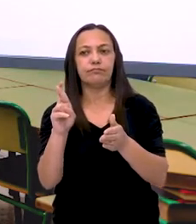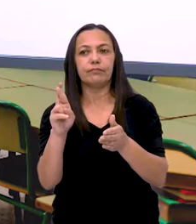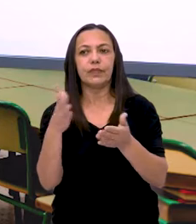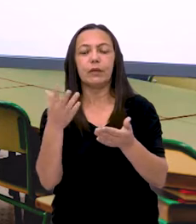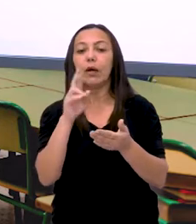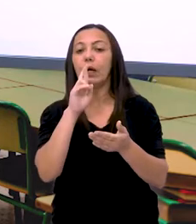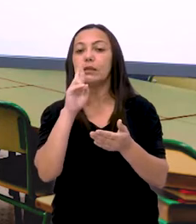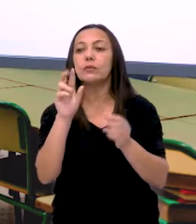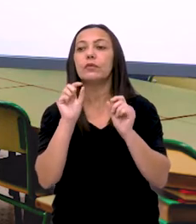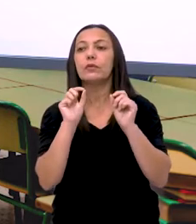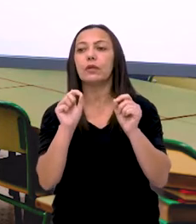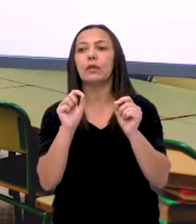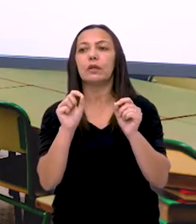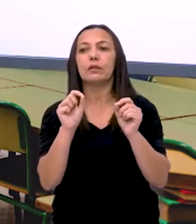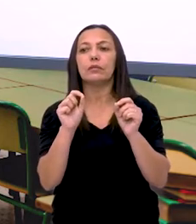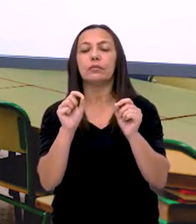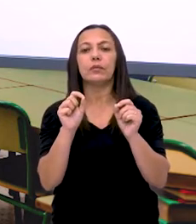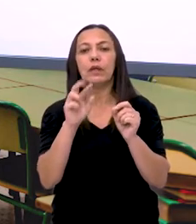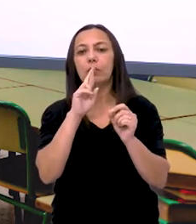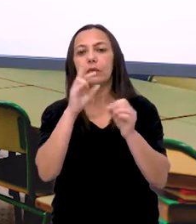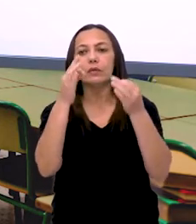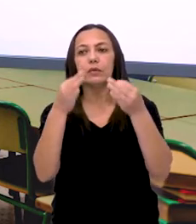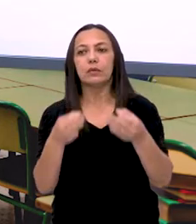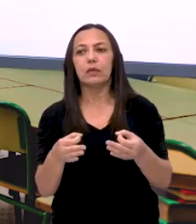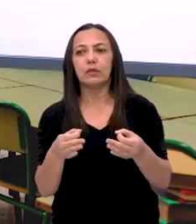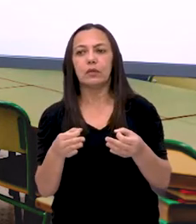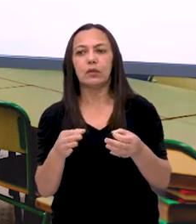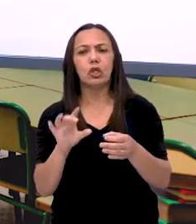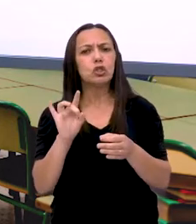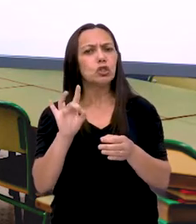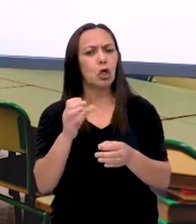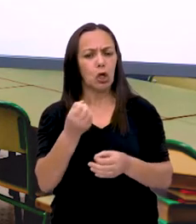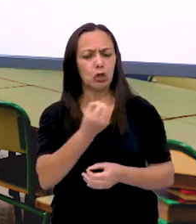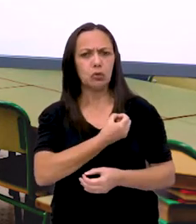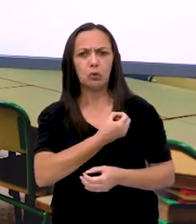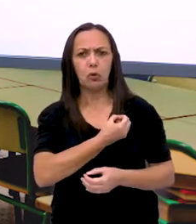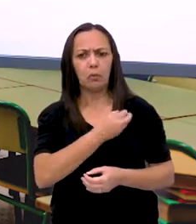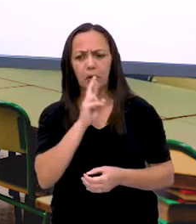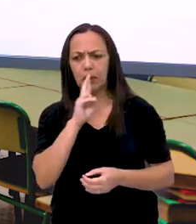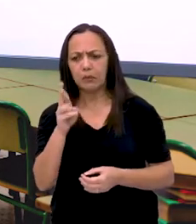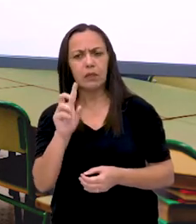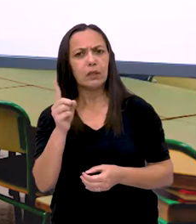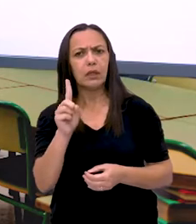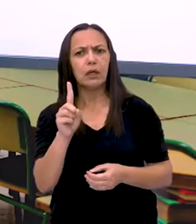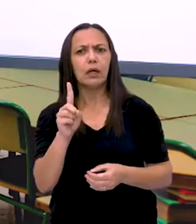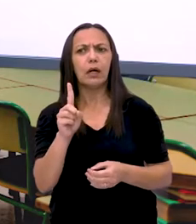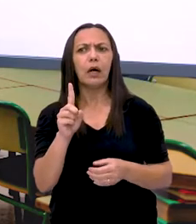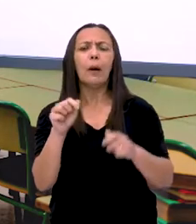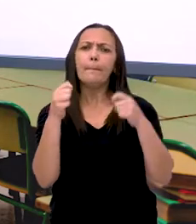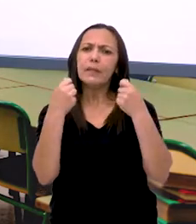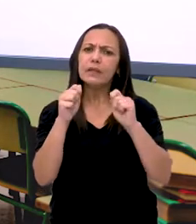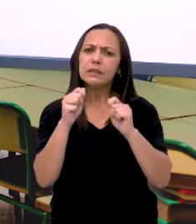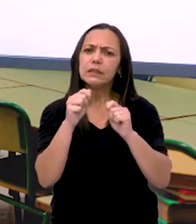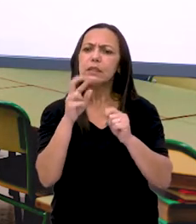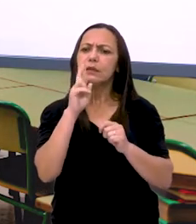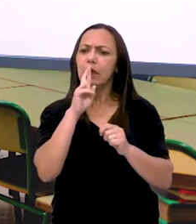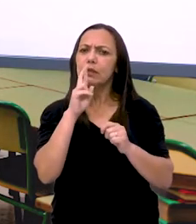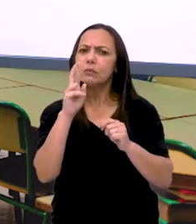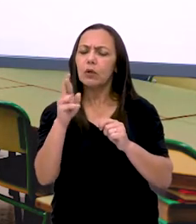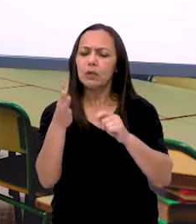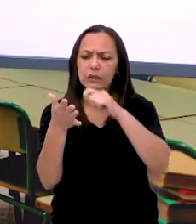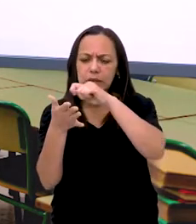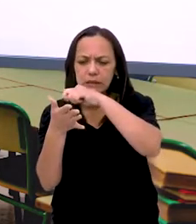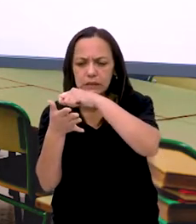Resposta completa. Não coloca só o numerozinho na resposta. Porque o numerozinho já fizemos aqui.